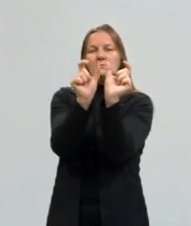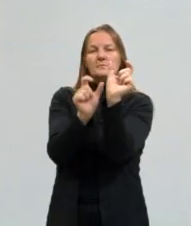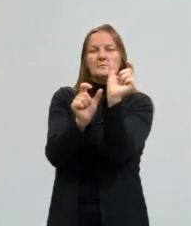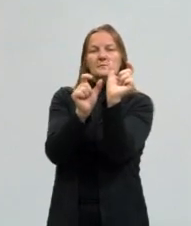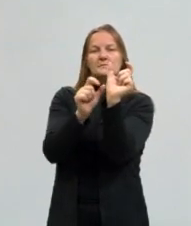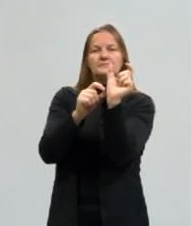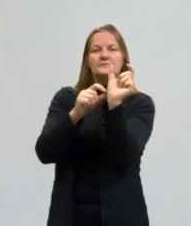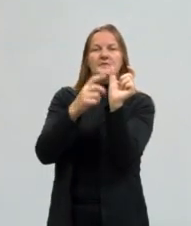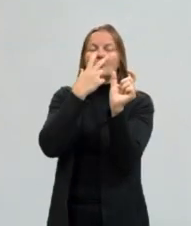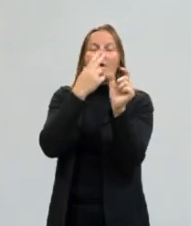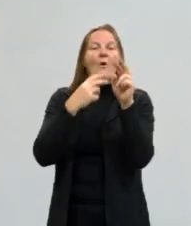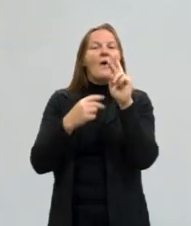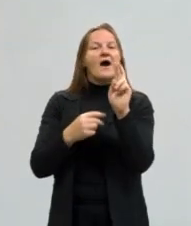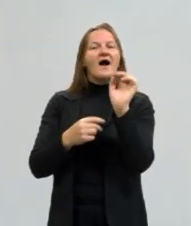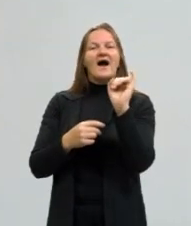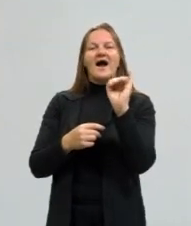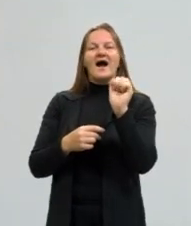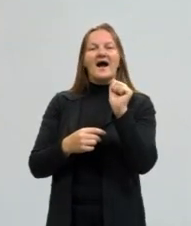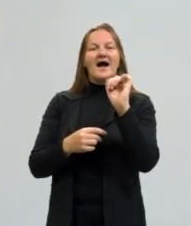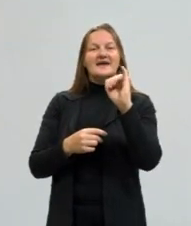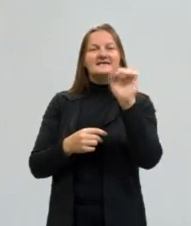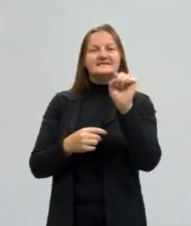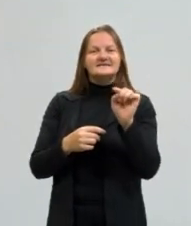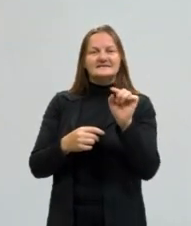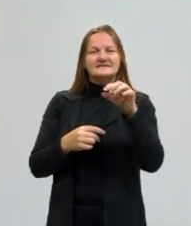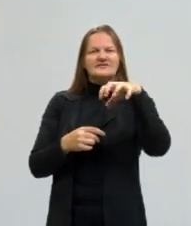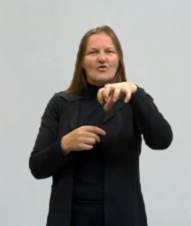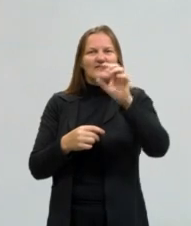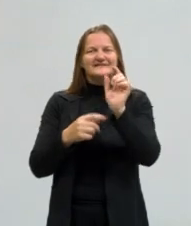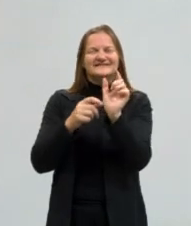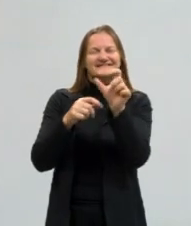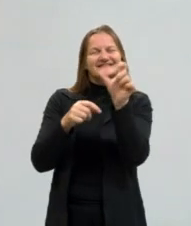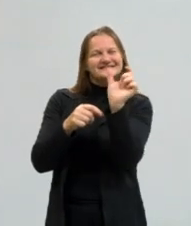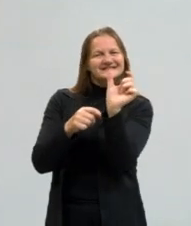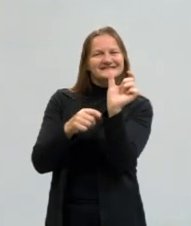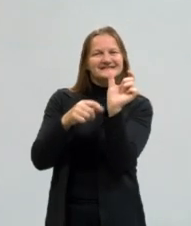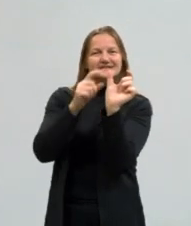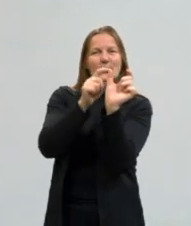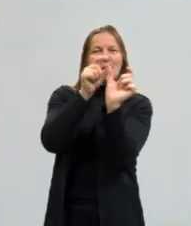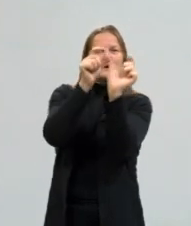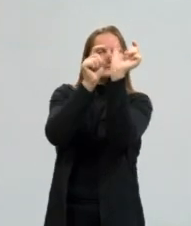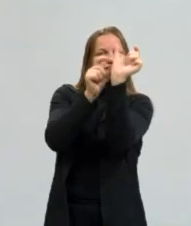né, raiz e sua terminação. Se nós tirarmos